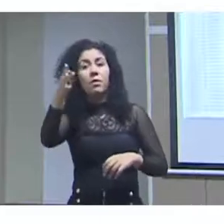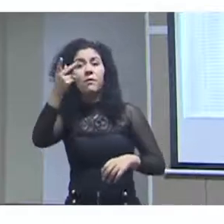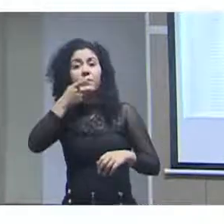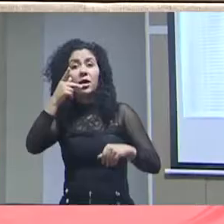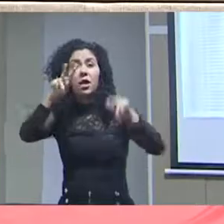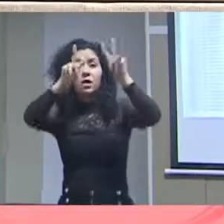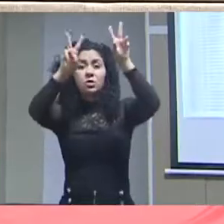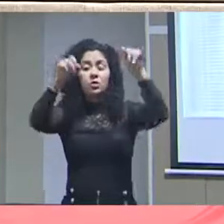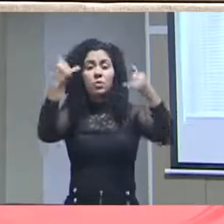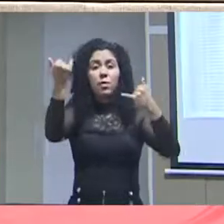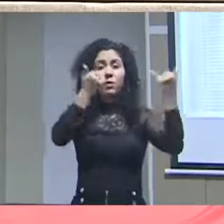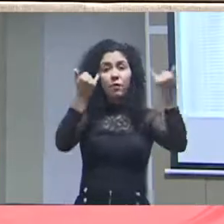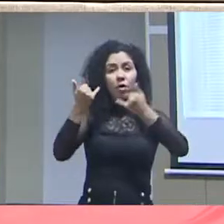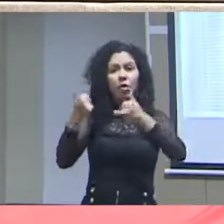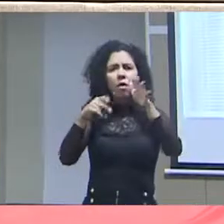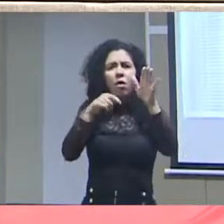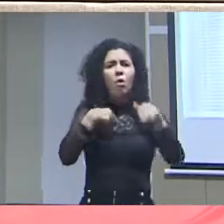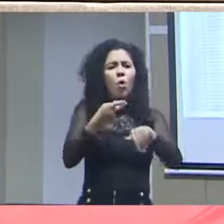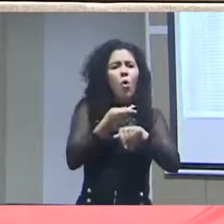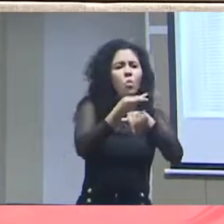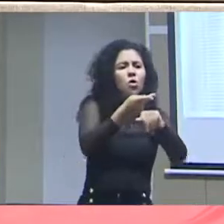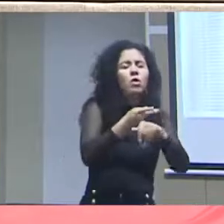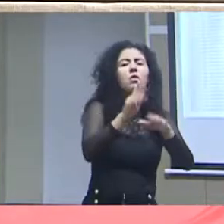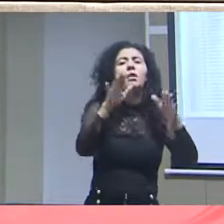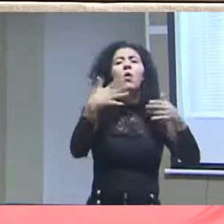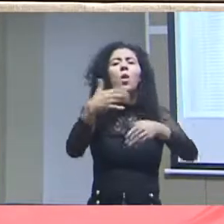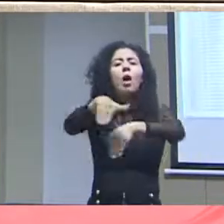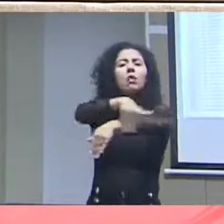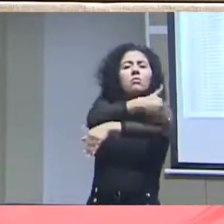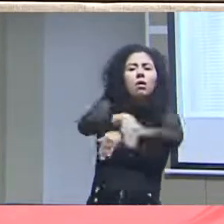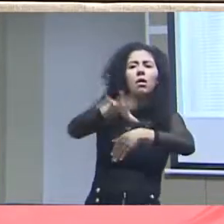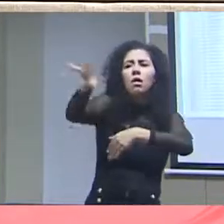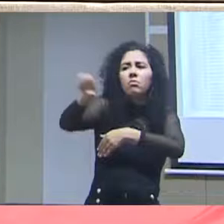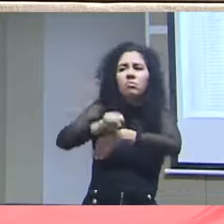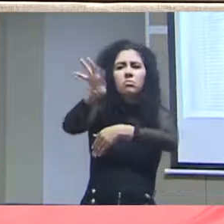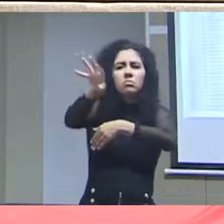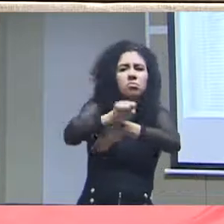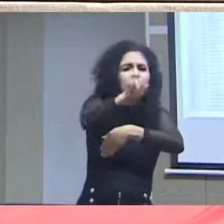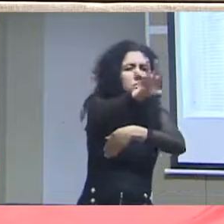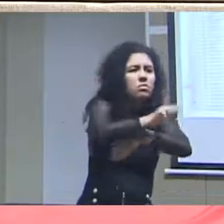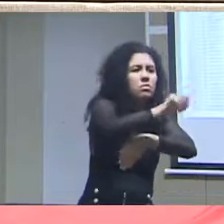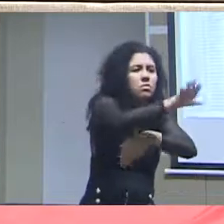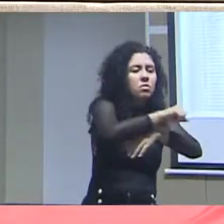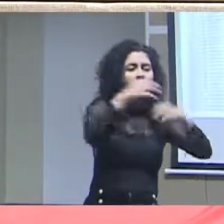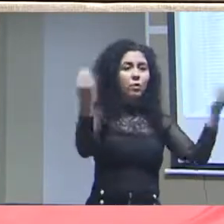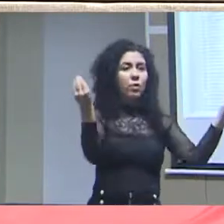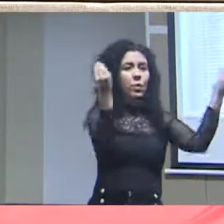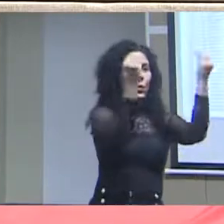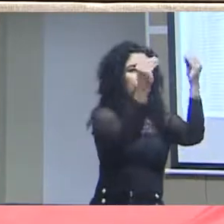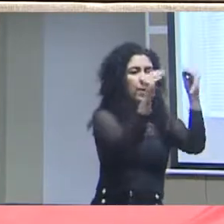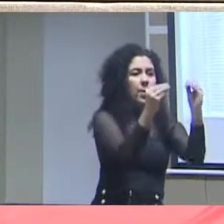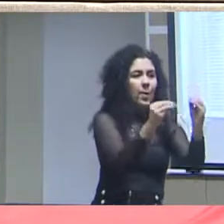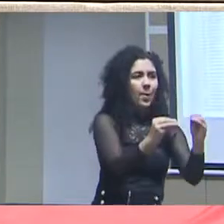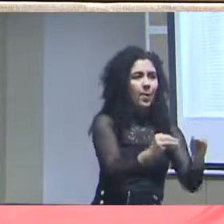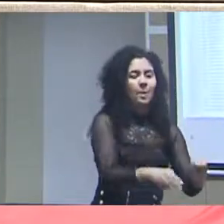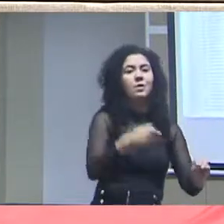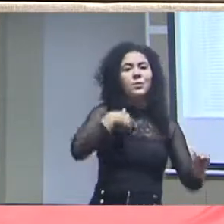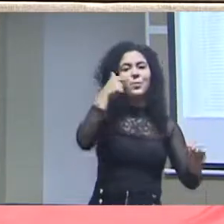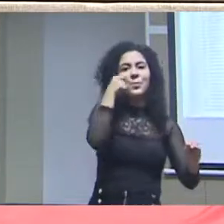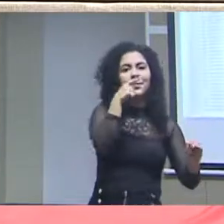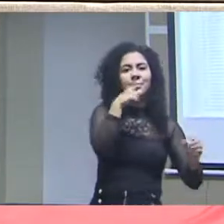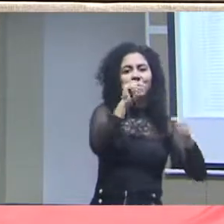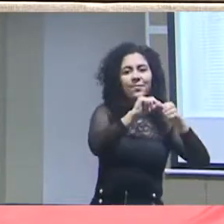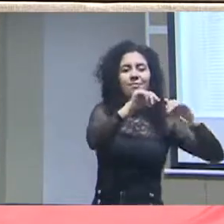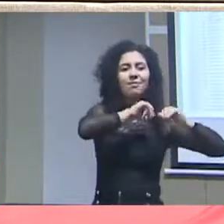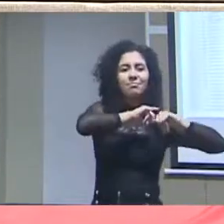dados, ficar procurando endereço por endereço no entorno dele aonde tem aquela farmácia popular que atende a ele. Se eu